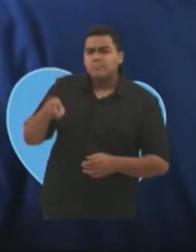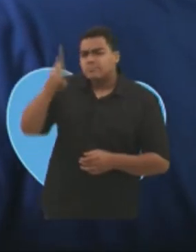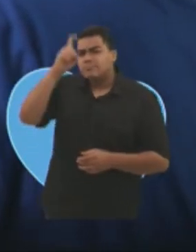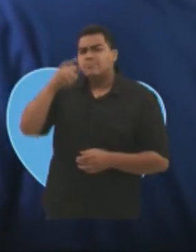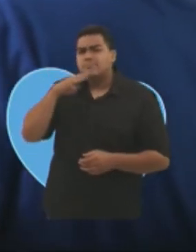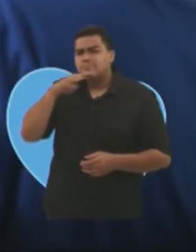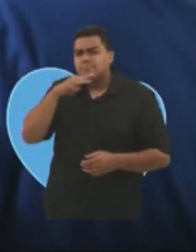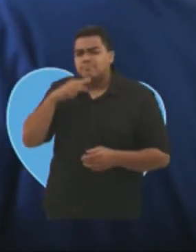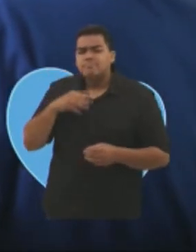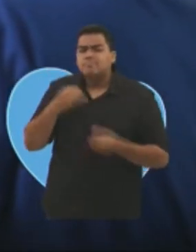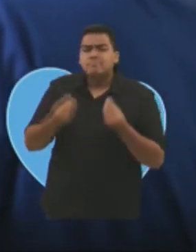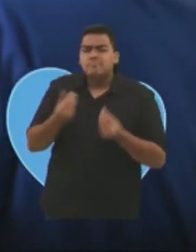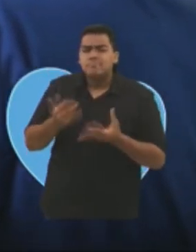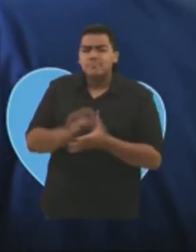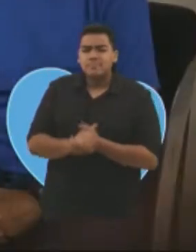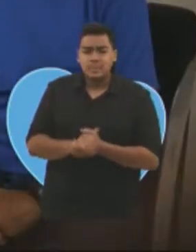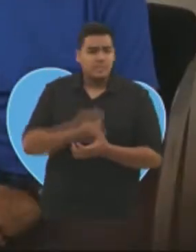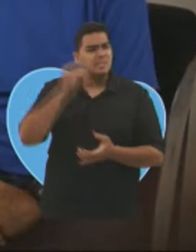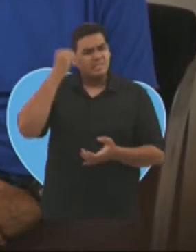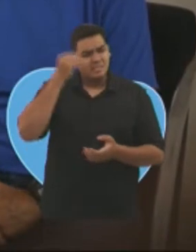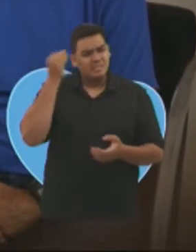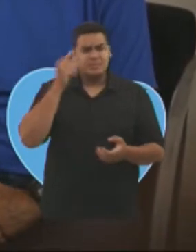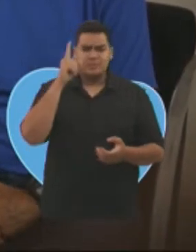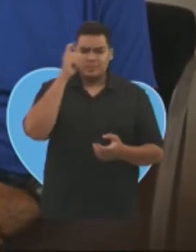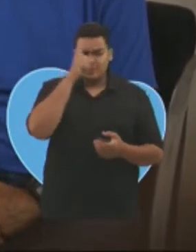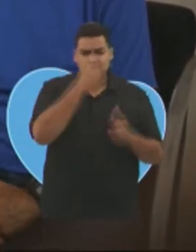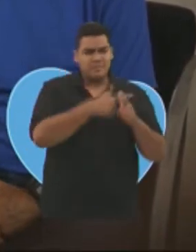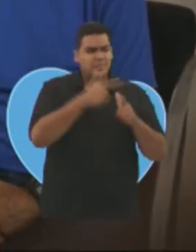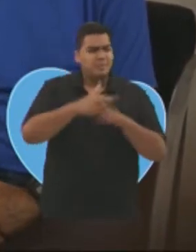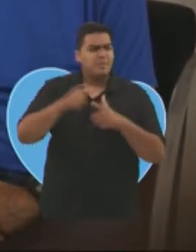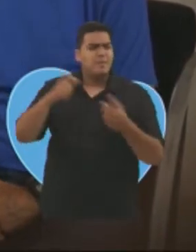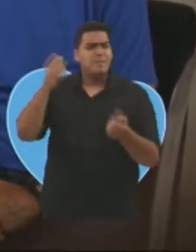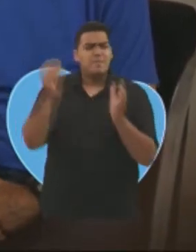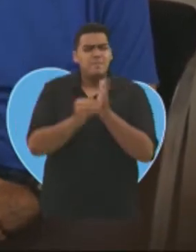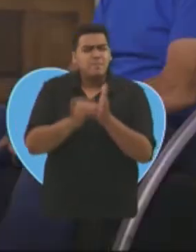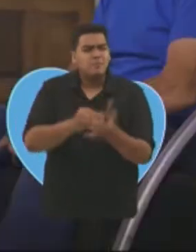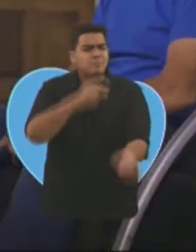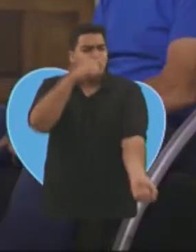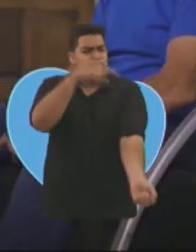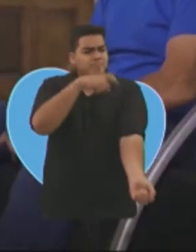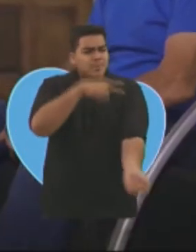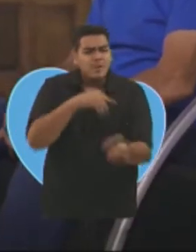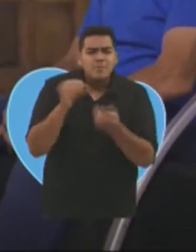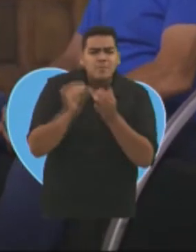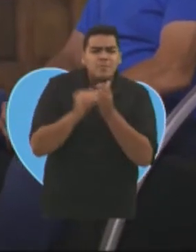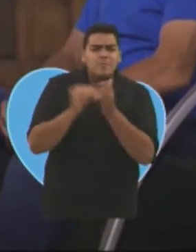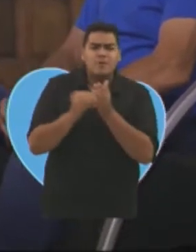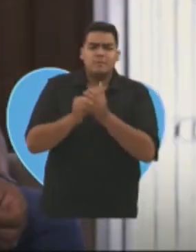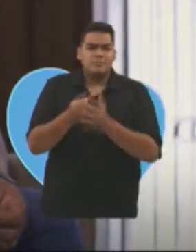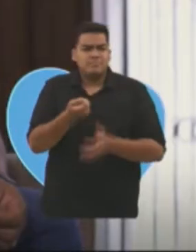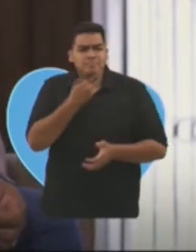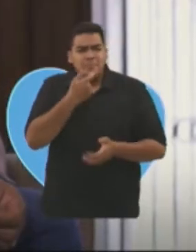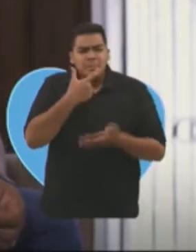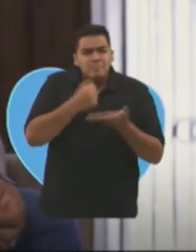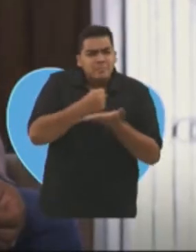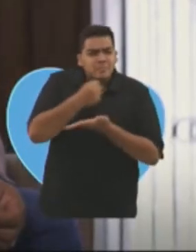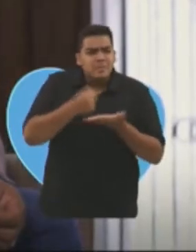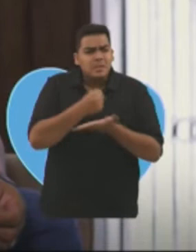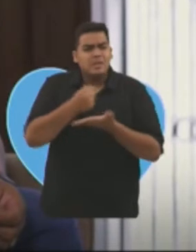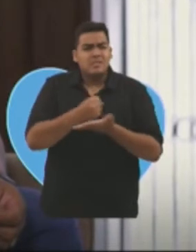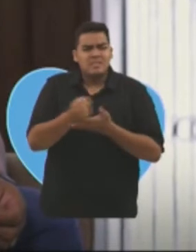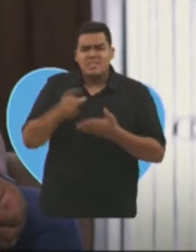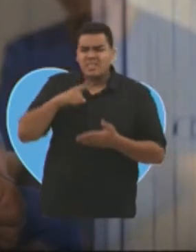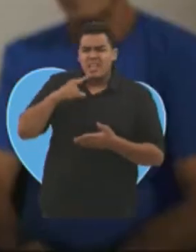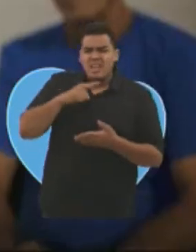experiência muito turbulenta. Chegou a faltar soro, chegou a faltar os medicamentos básicos. No leito tinha